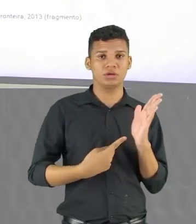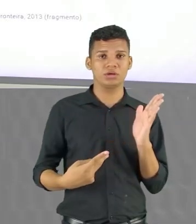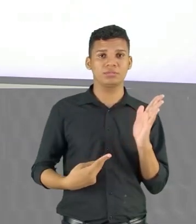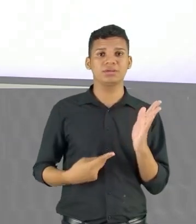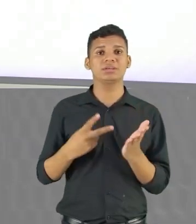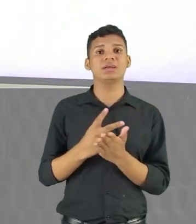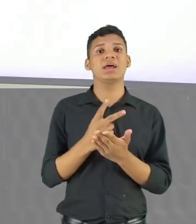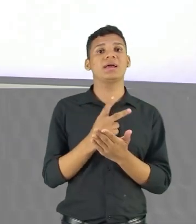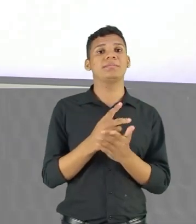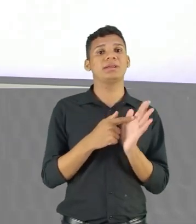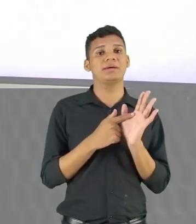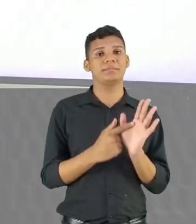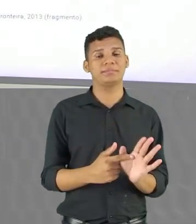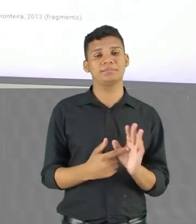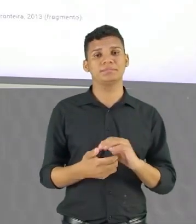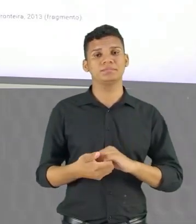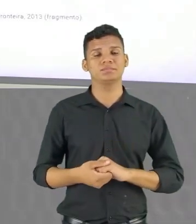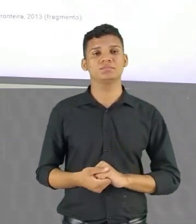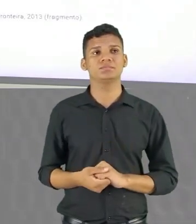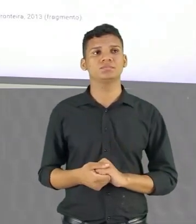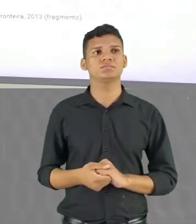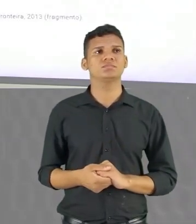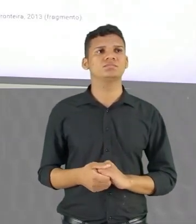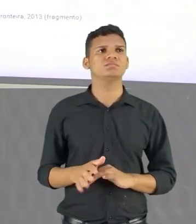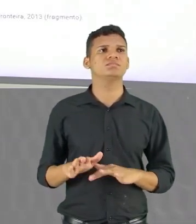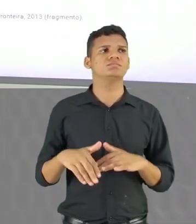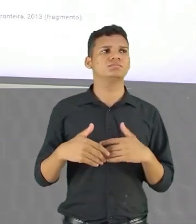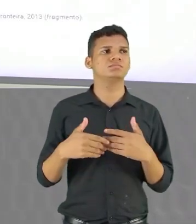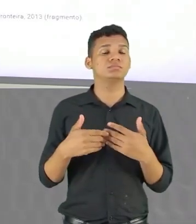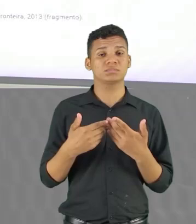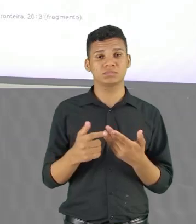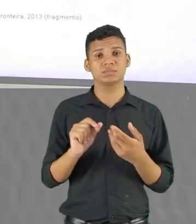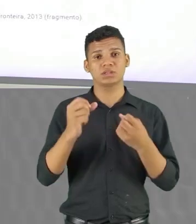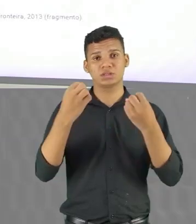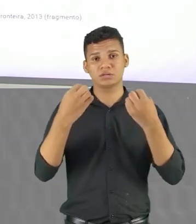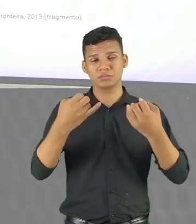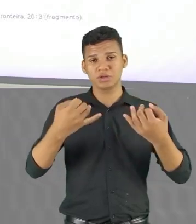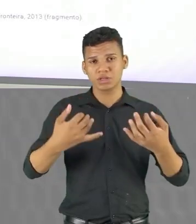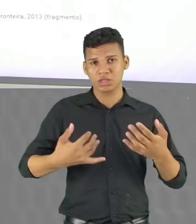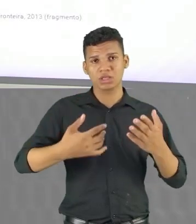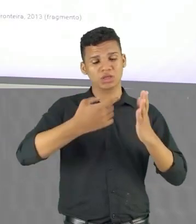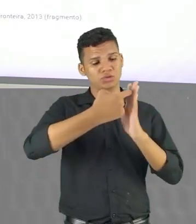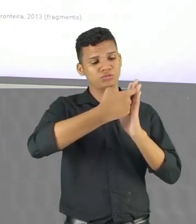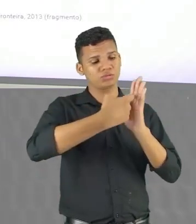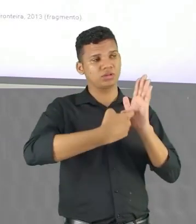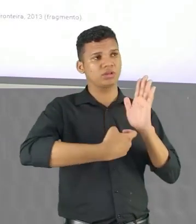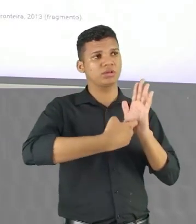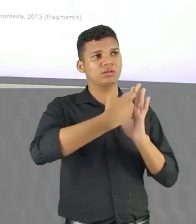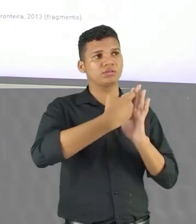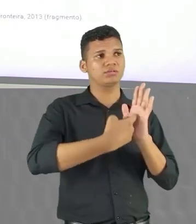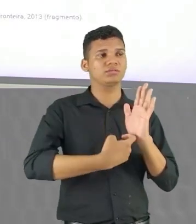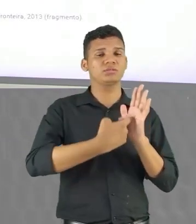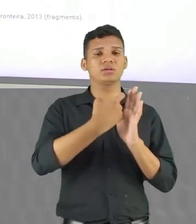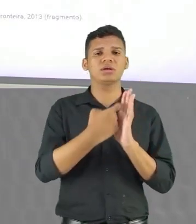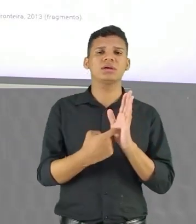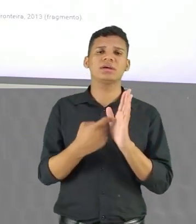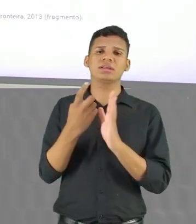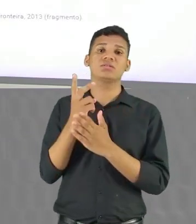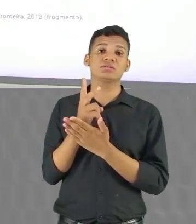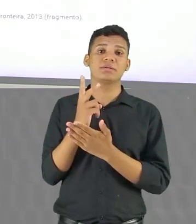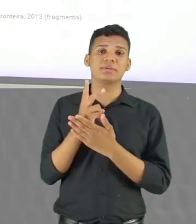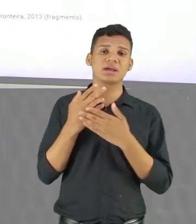Ele apresenta Que círculos Vagarosos Na lagoa Em uma asa É como se ele fosse Pausadamente